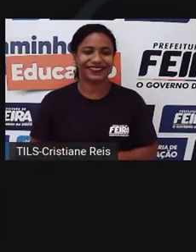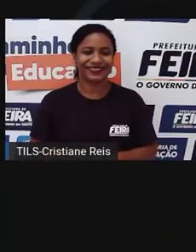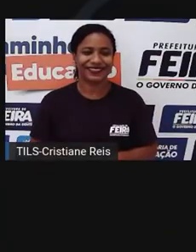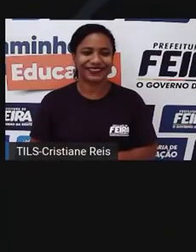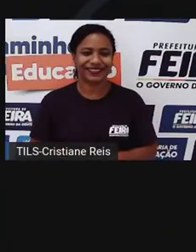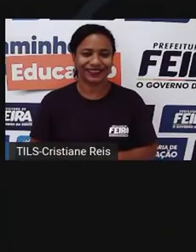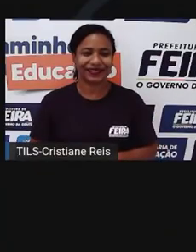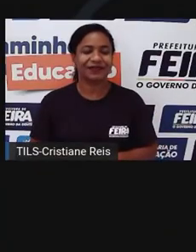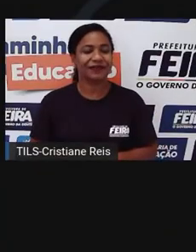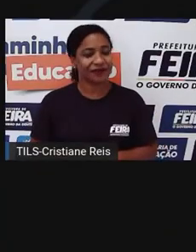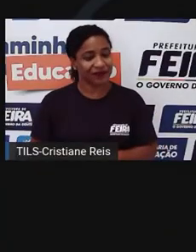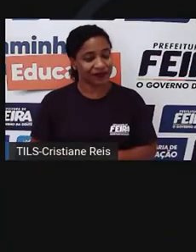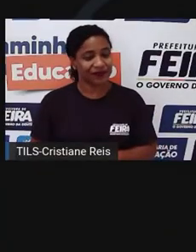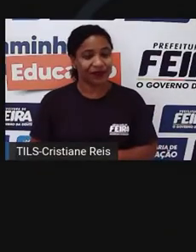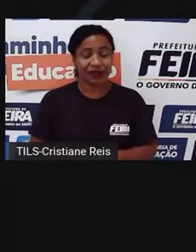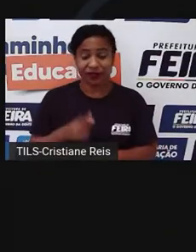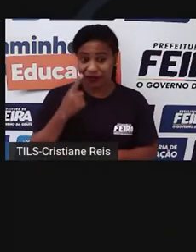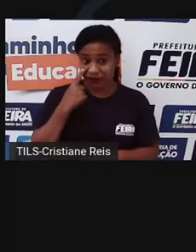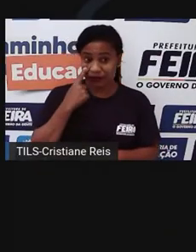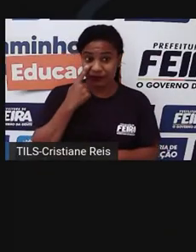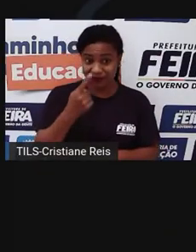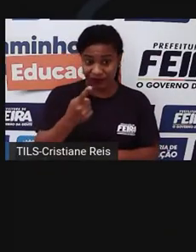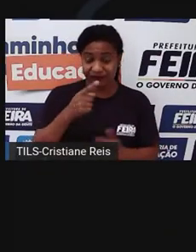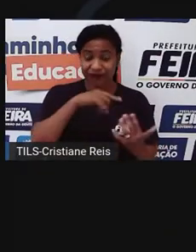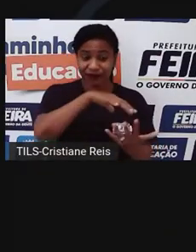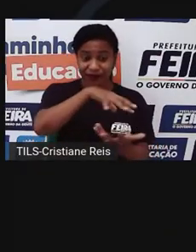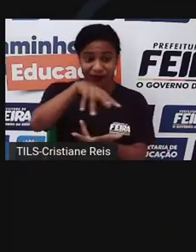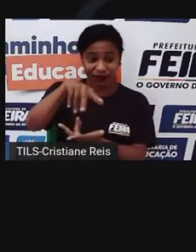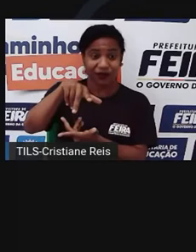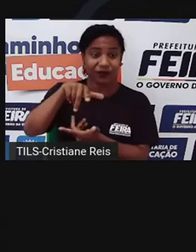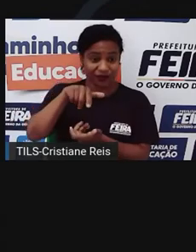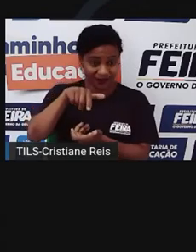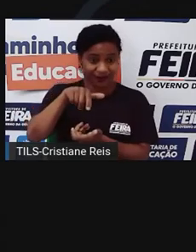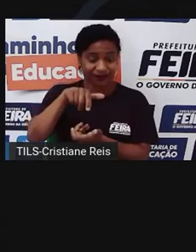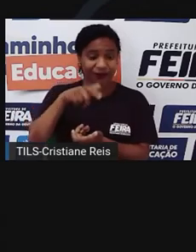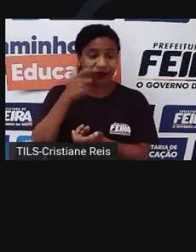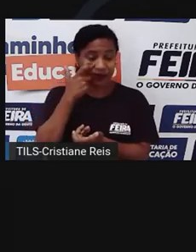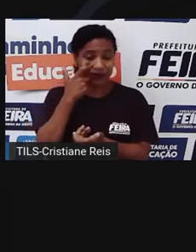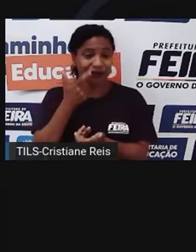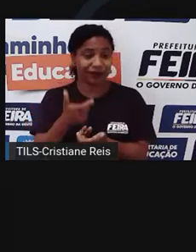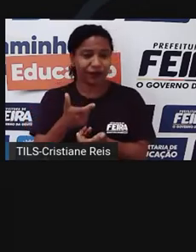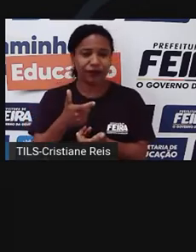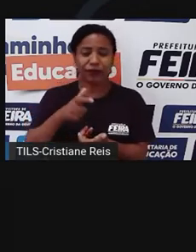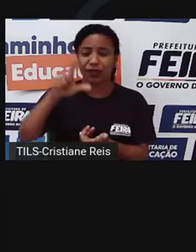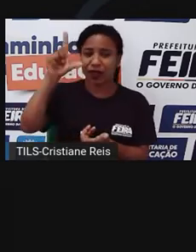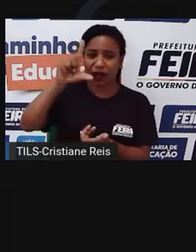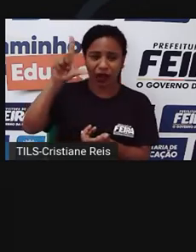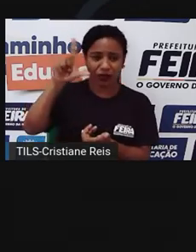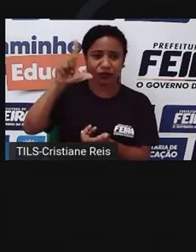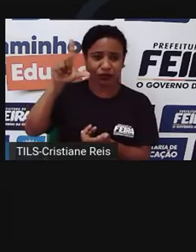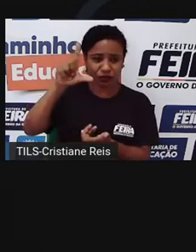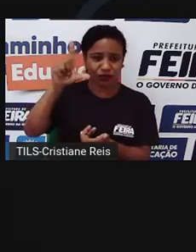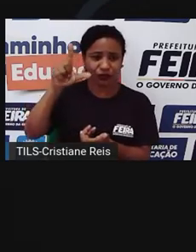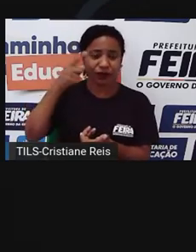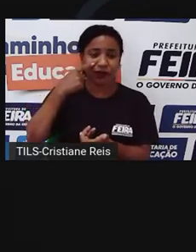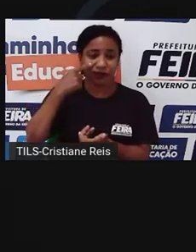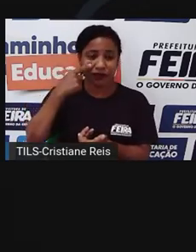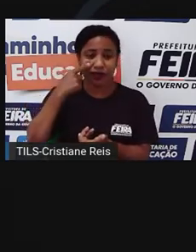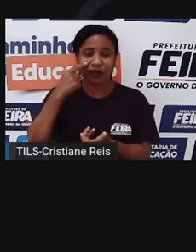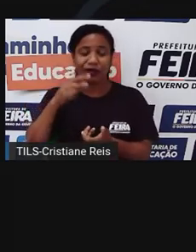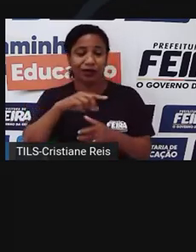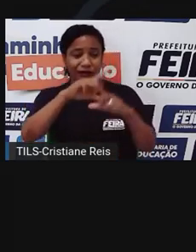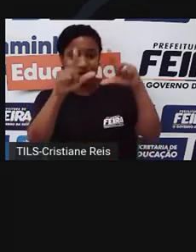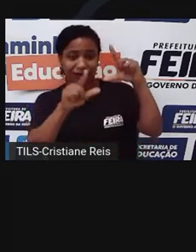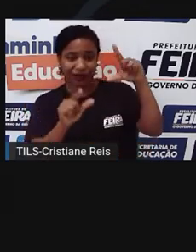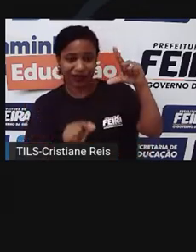Se você olhar no mapa mundo, você vai ver que latitudes médias são regiões onde estão alinhados os desertos da Terra. Na África tem o